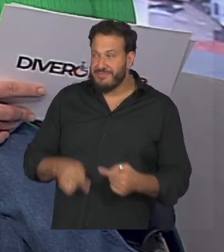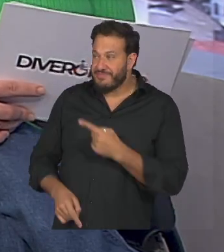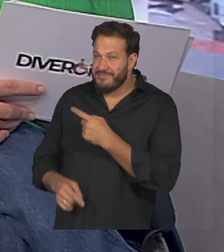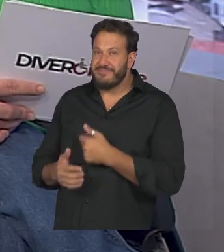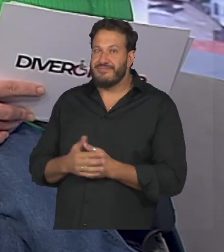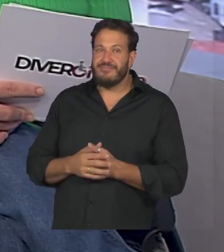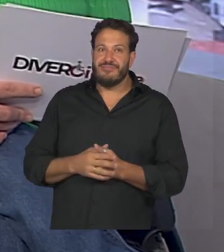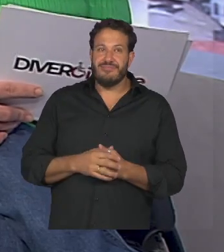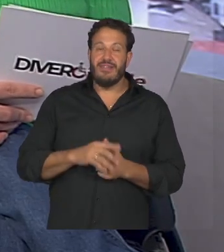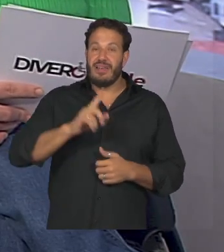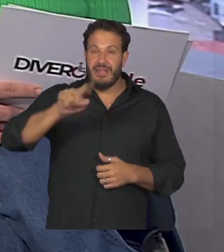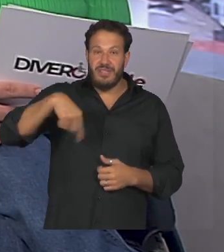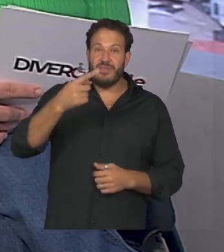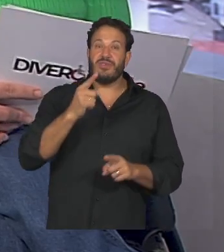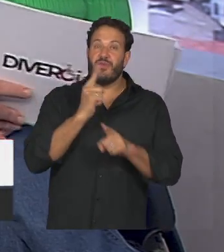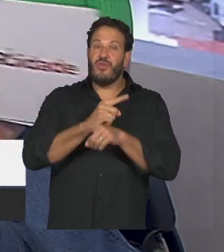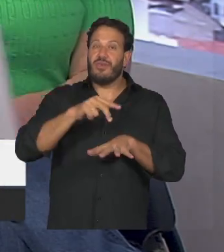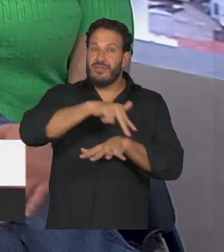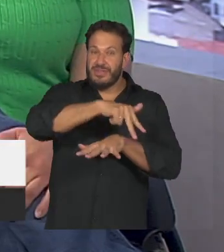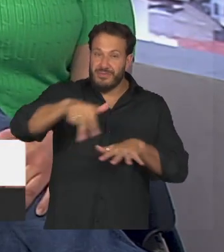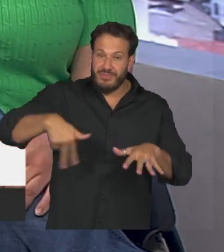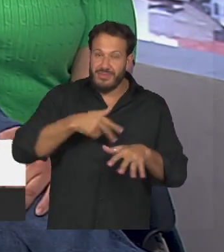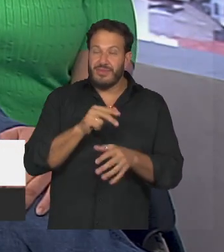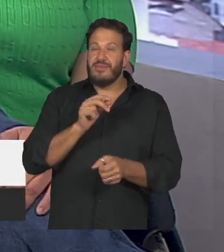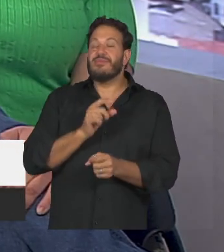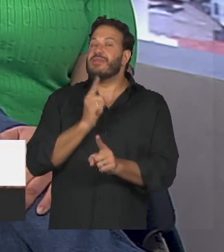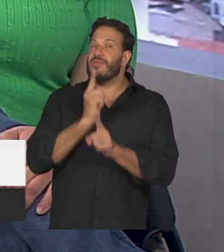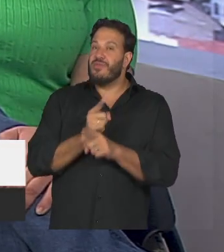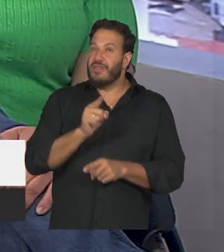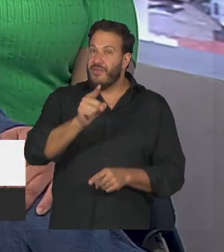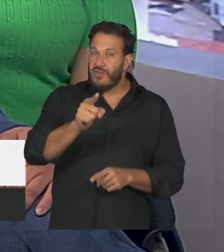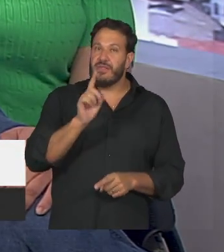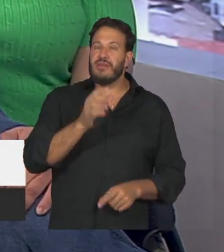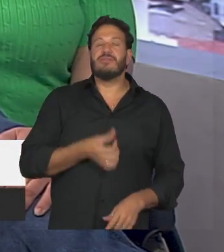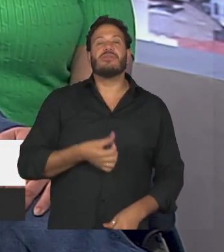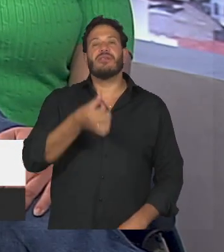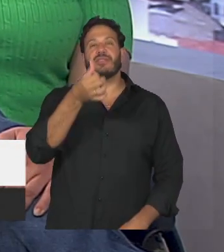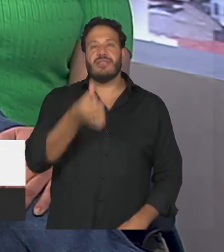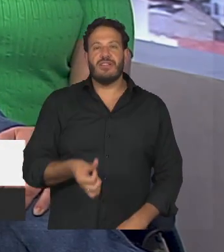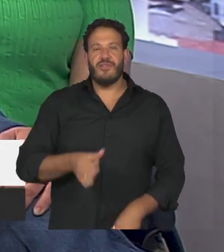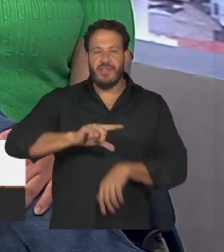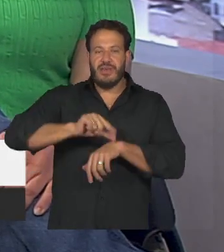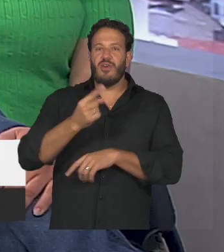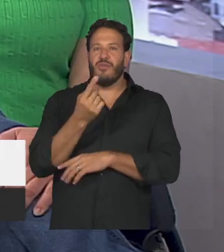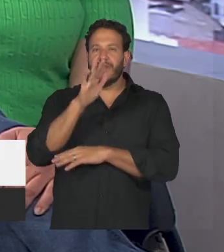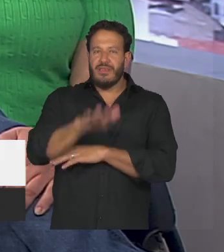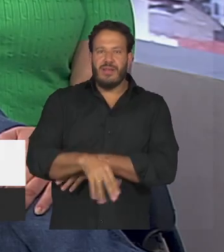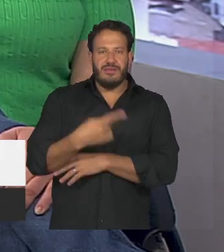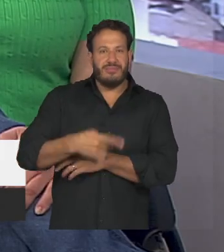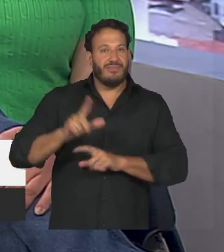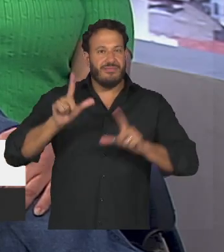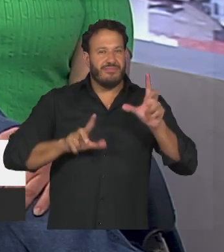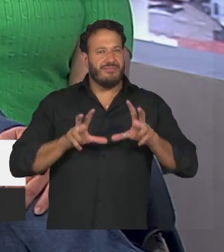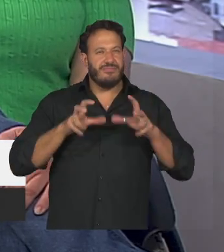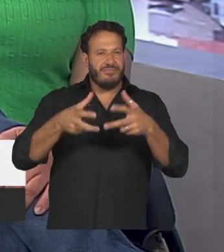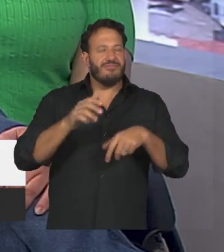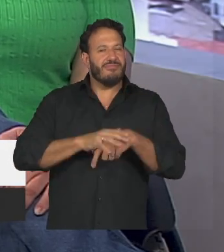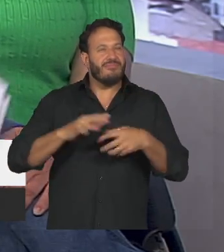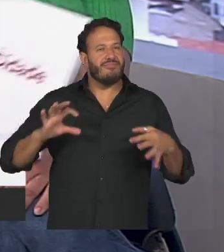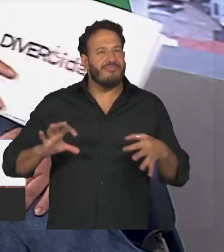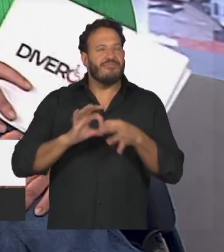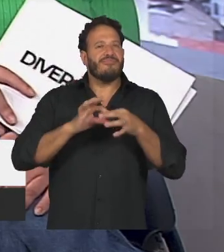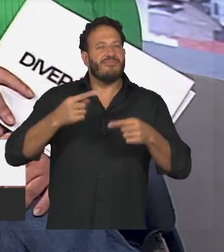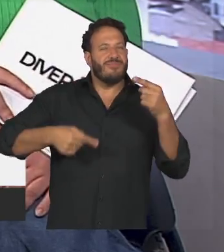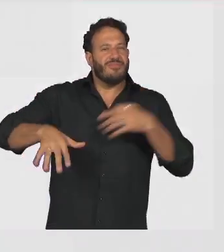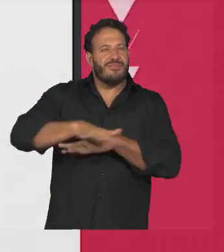até o nosso próximo diversidade gente espera sempre nas sextas-feiras às 13 horas rede câmara são paulo sua conexão com a